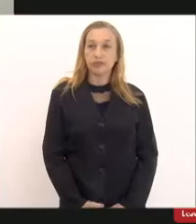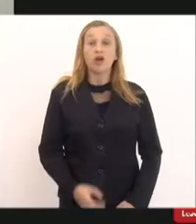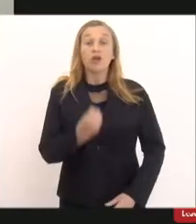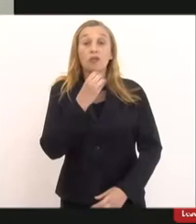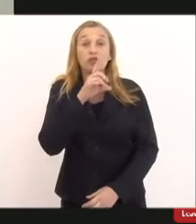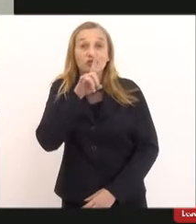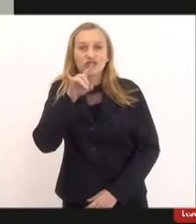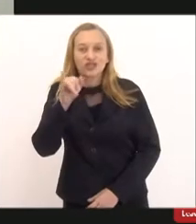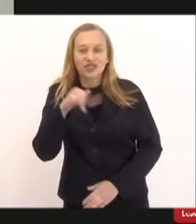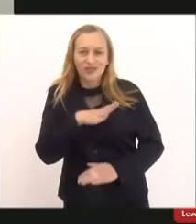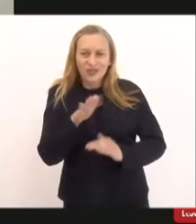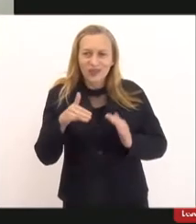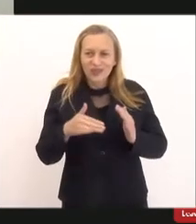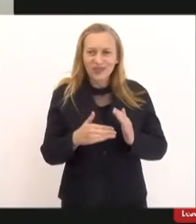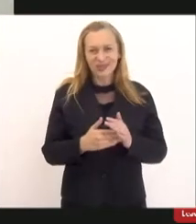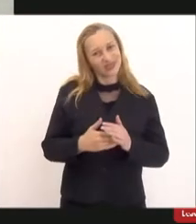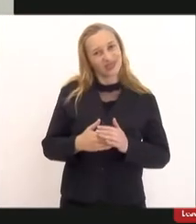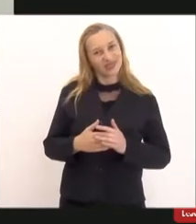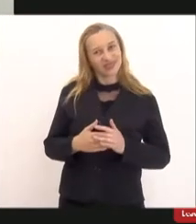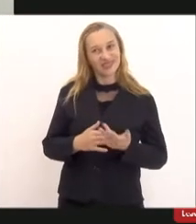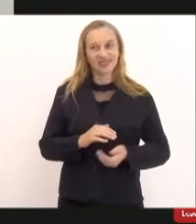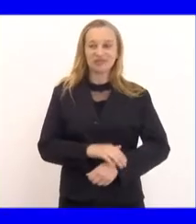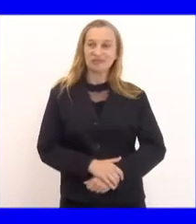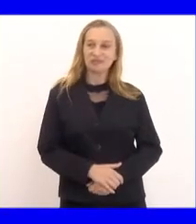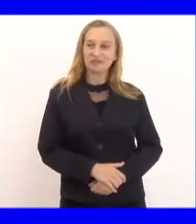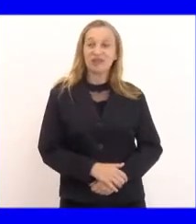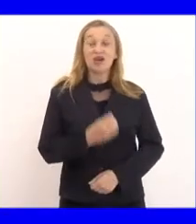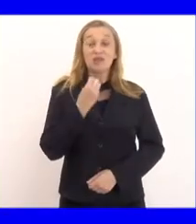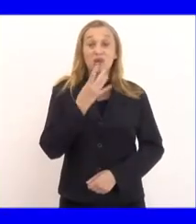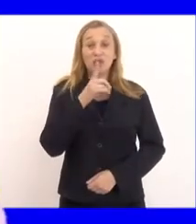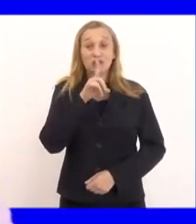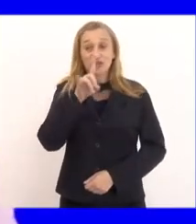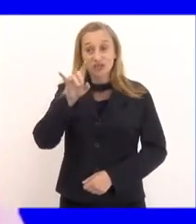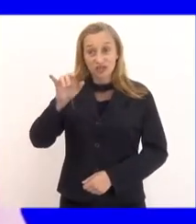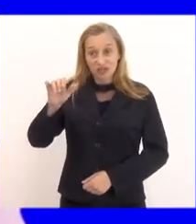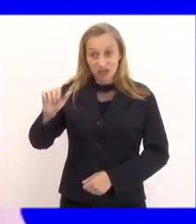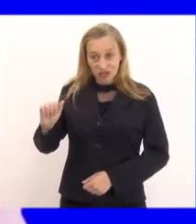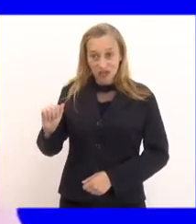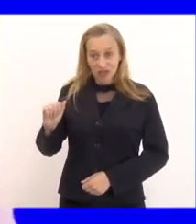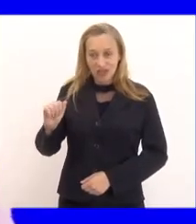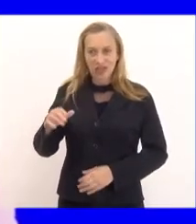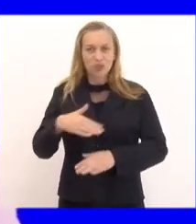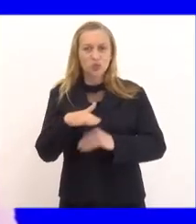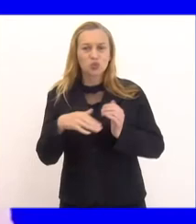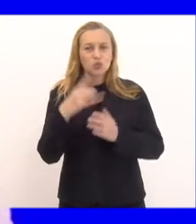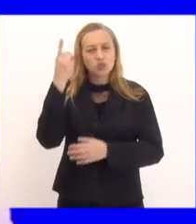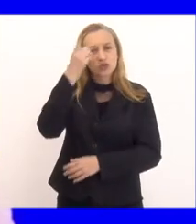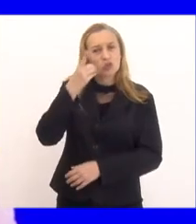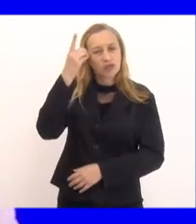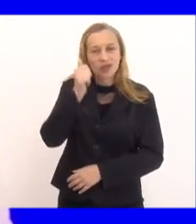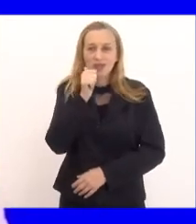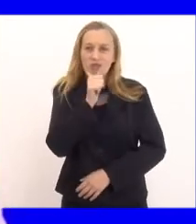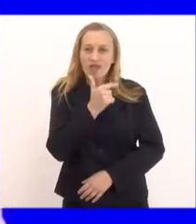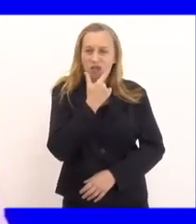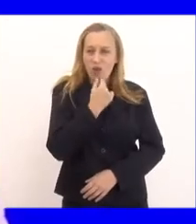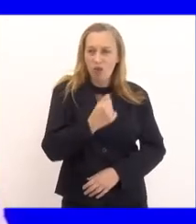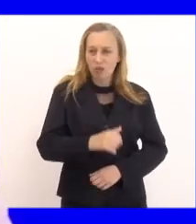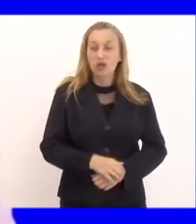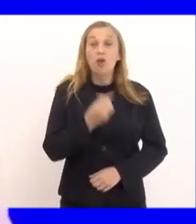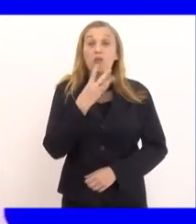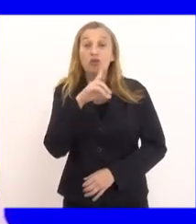Bom dia a todos, bom dia senhores deputados, deputadas,